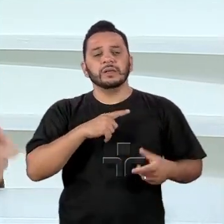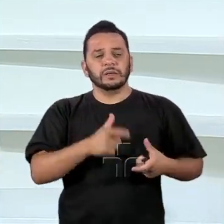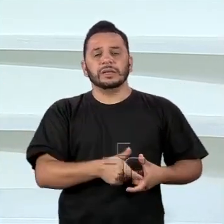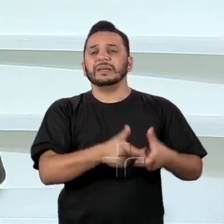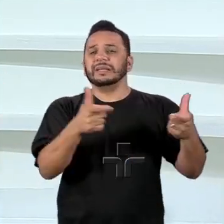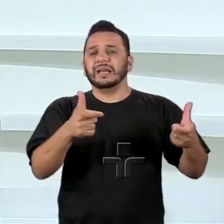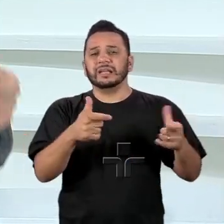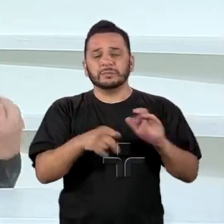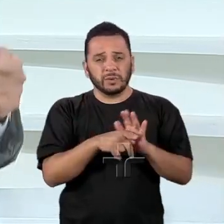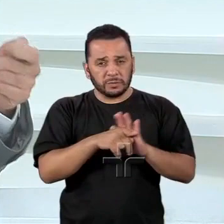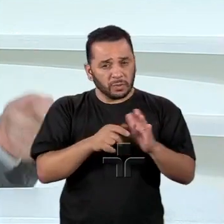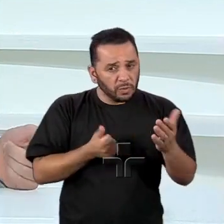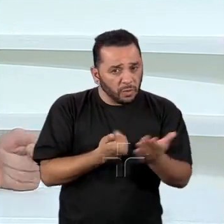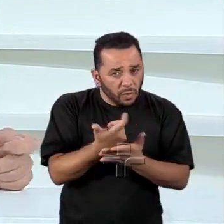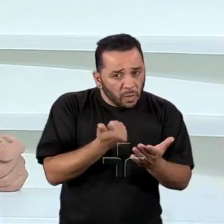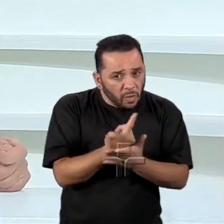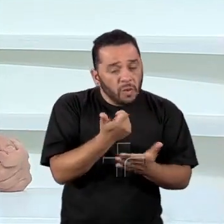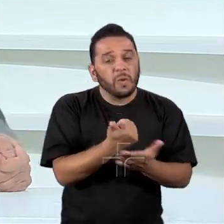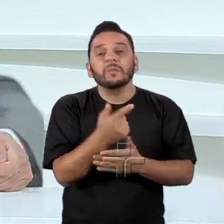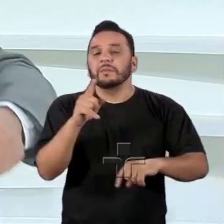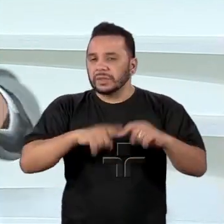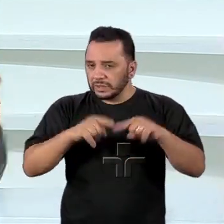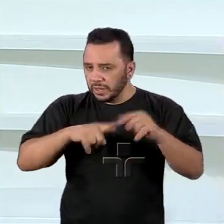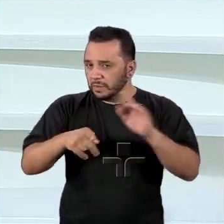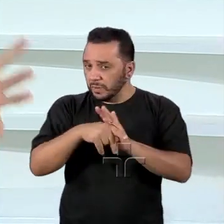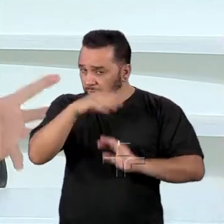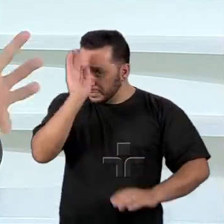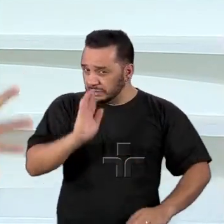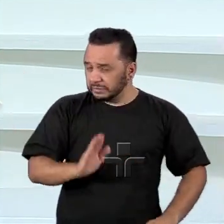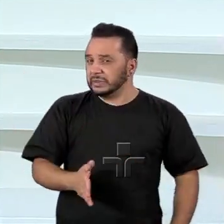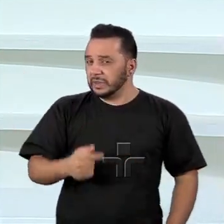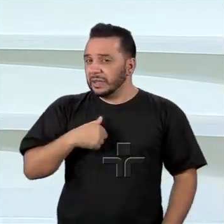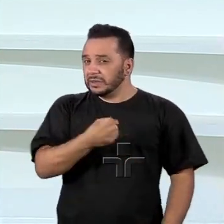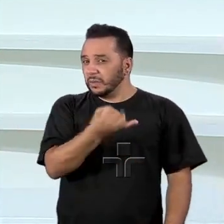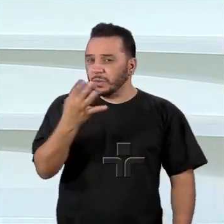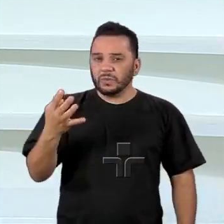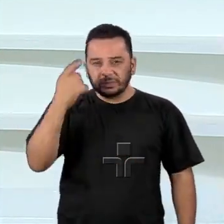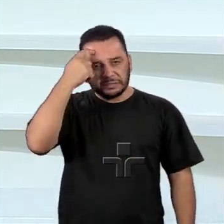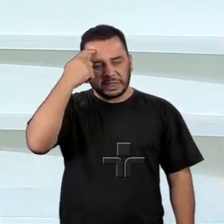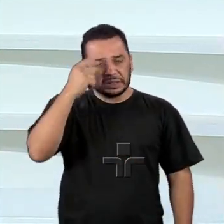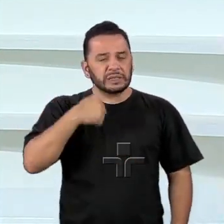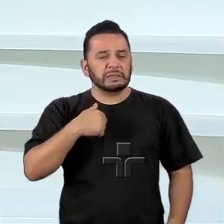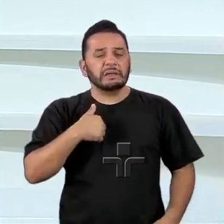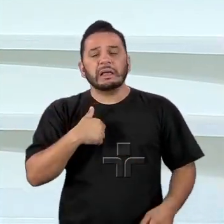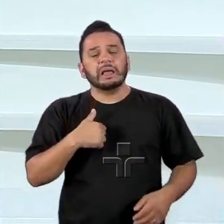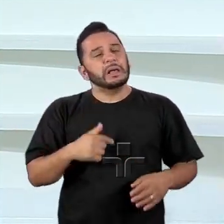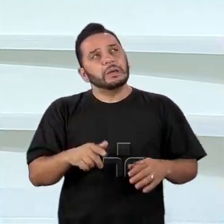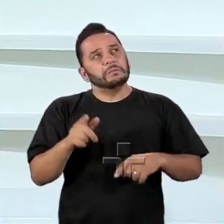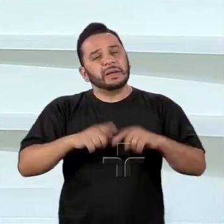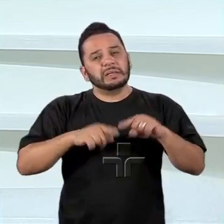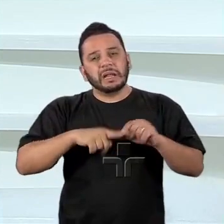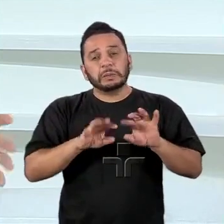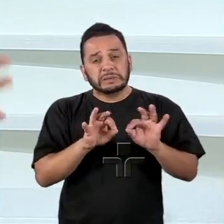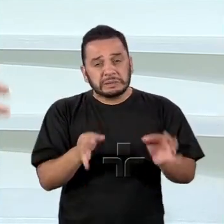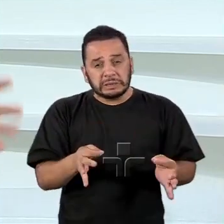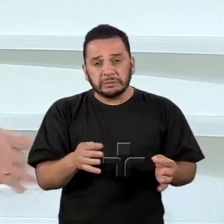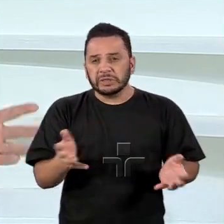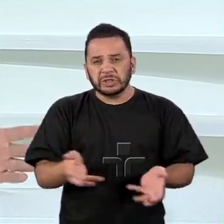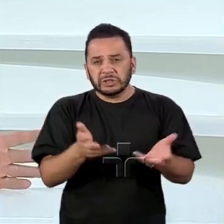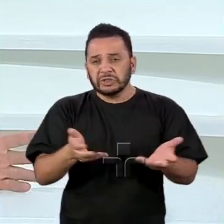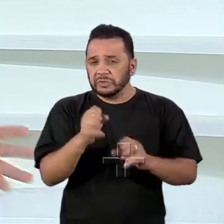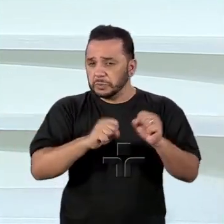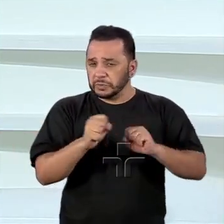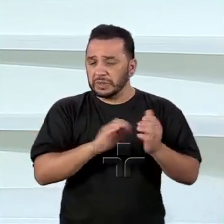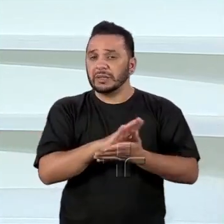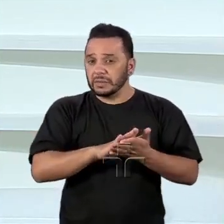principais produtos de exportação brasileiros, mesmo que alguns achem que não tem valor agregado, que não incentiva a indústria, isso